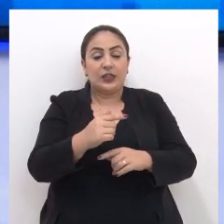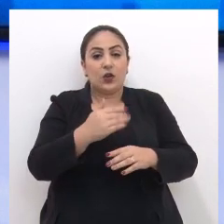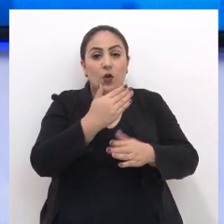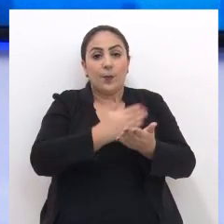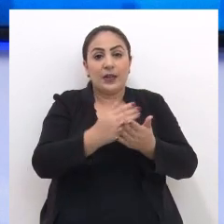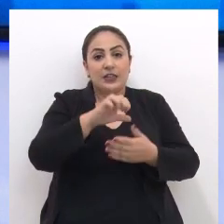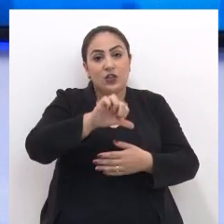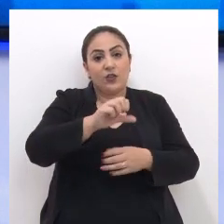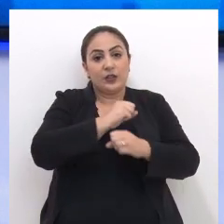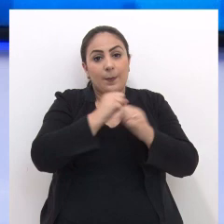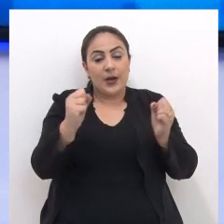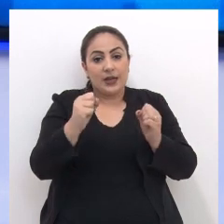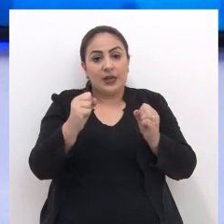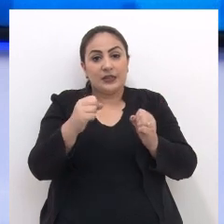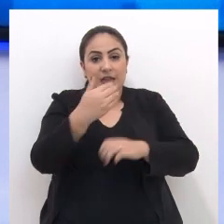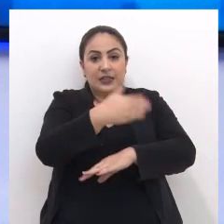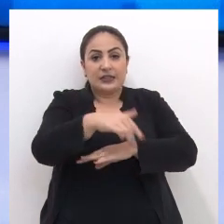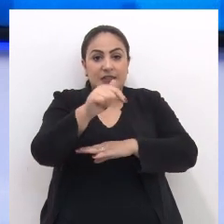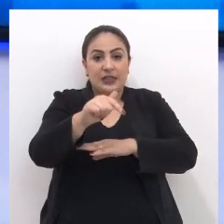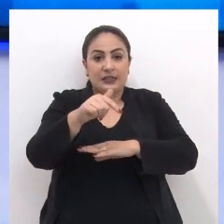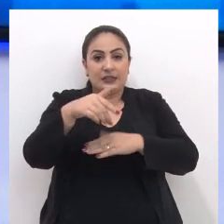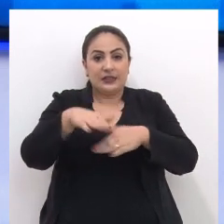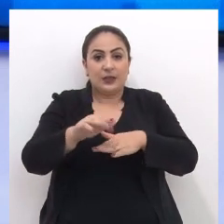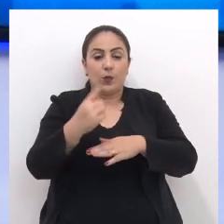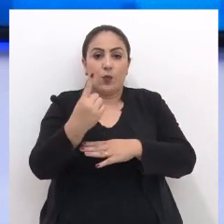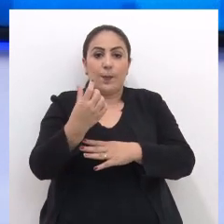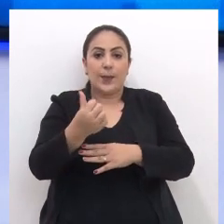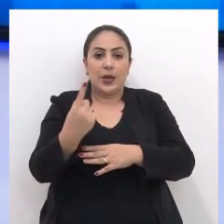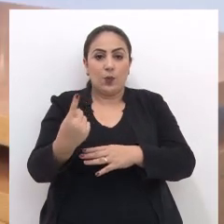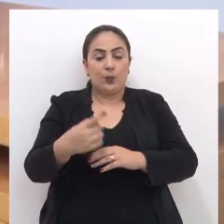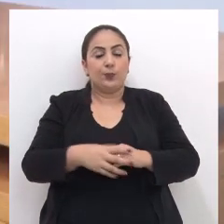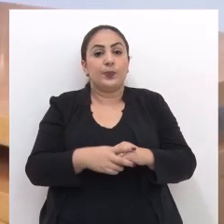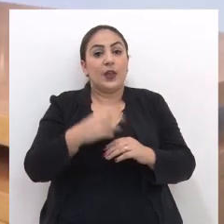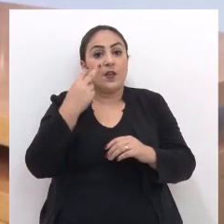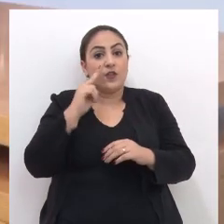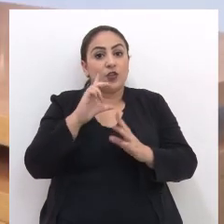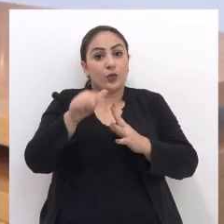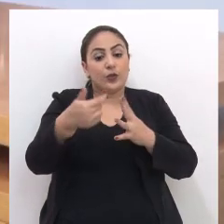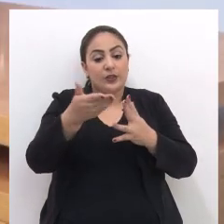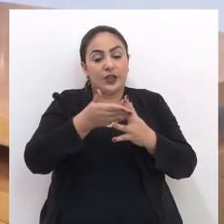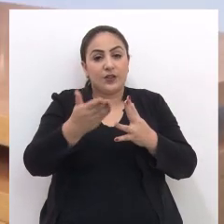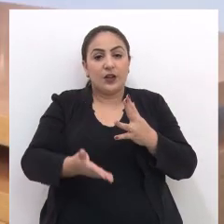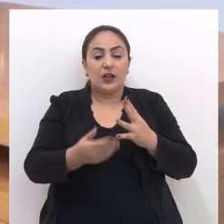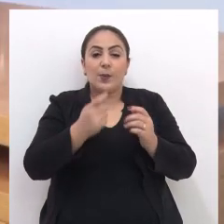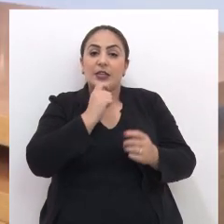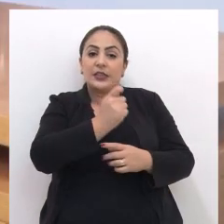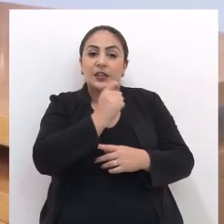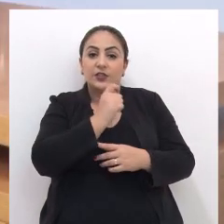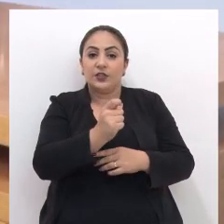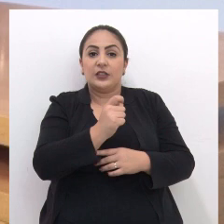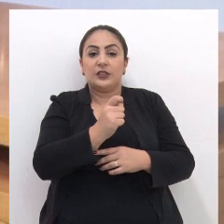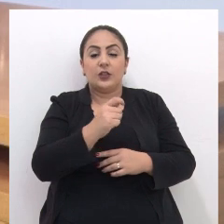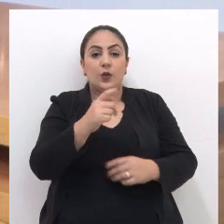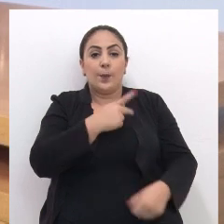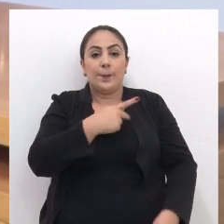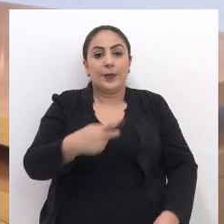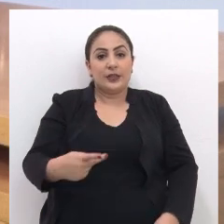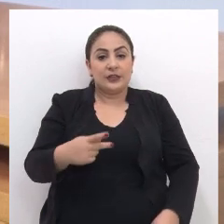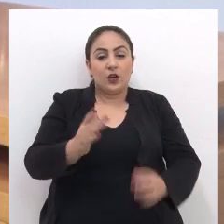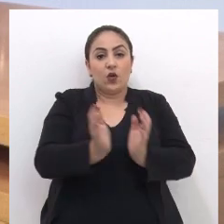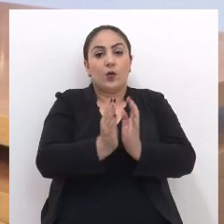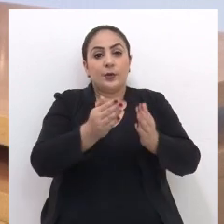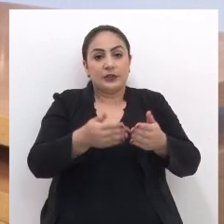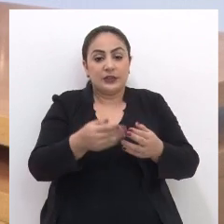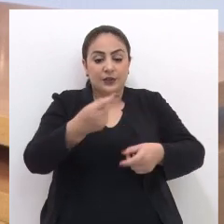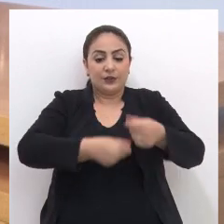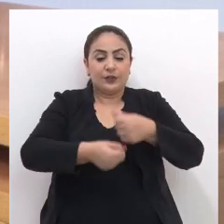horas da manhã, na Avenida 7 de setembro, 161. E veja no próximo bloco uma entrevista com